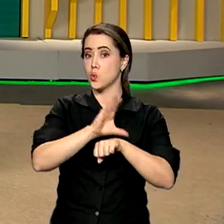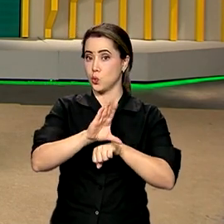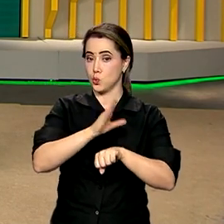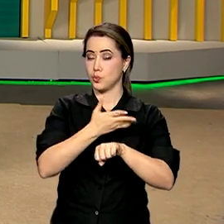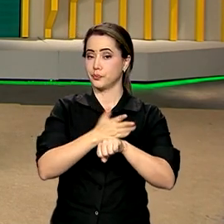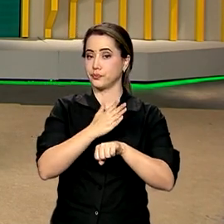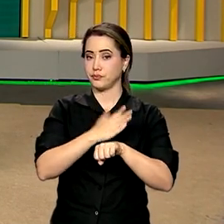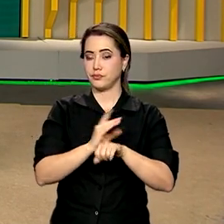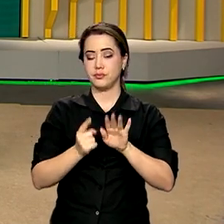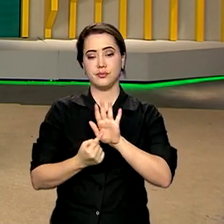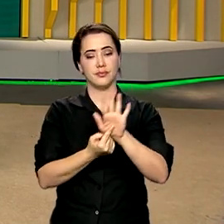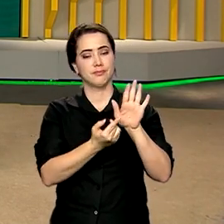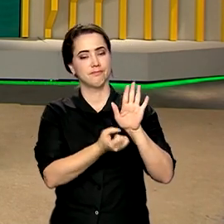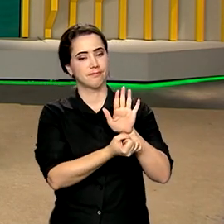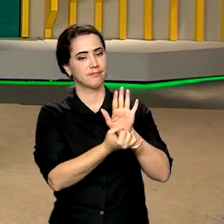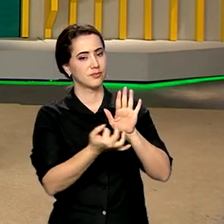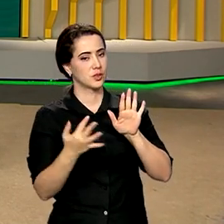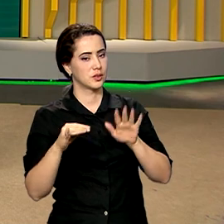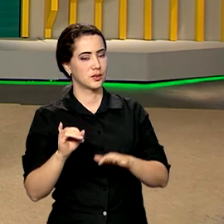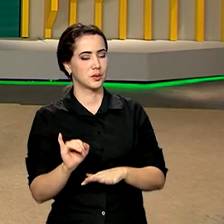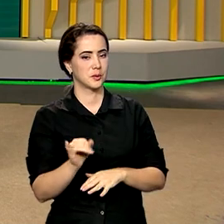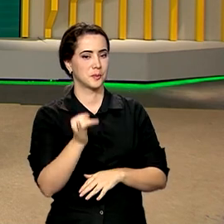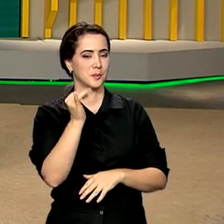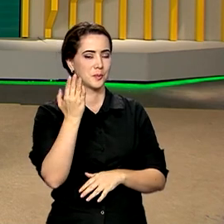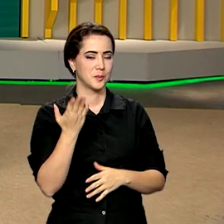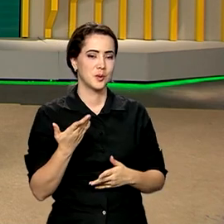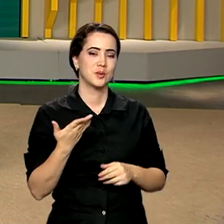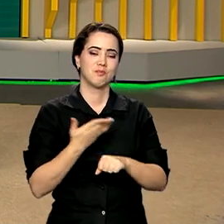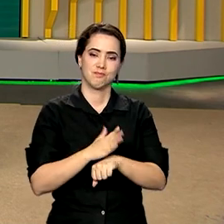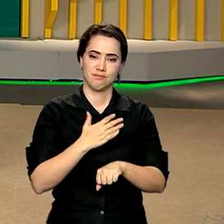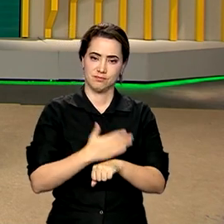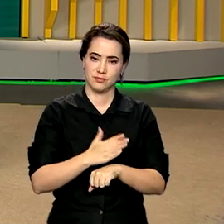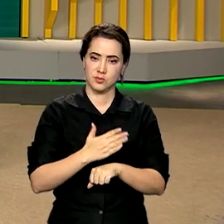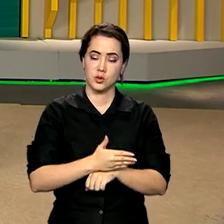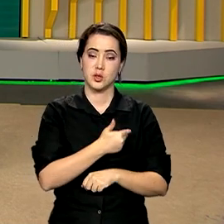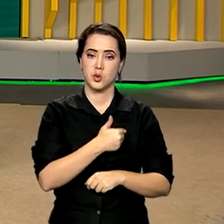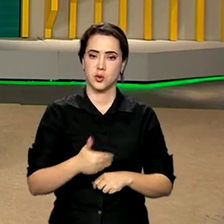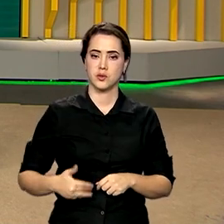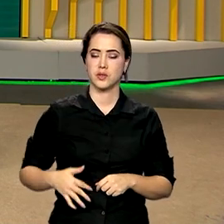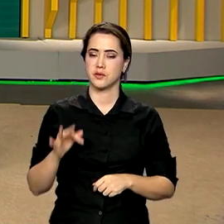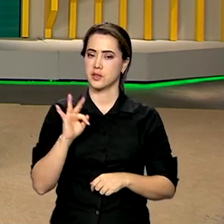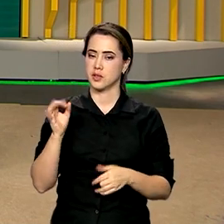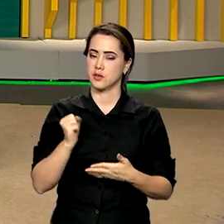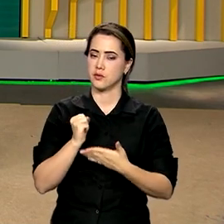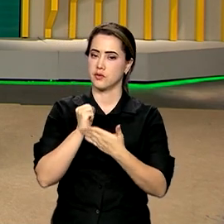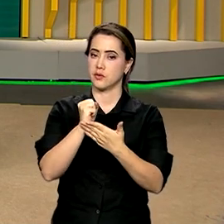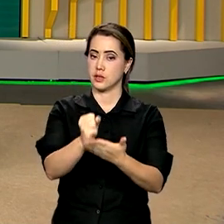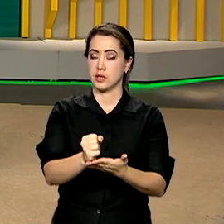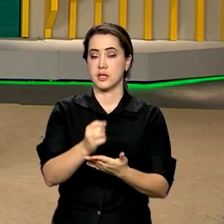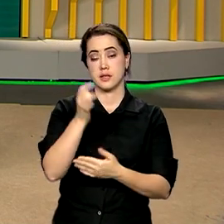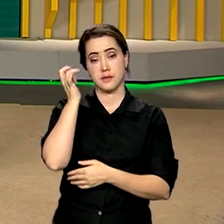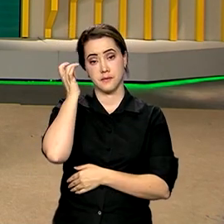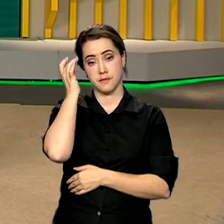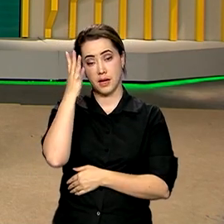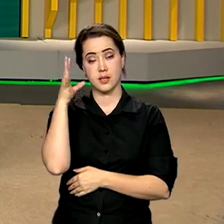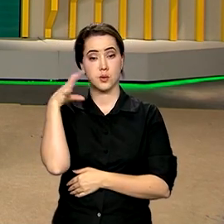que mostra pra você diversas oportunidades de capacitação que o governo federal oferece de forma fácil, rápida e o